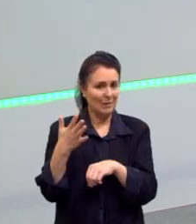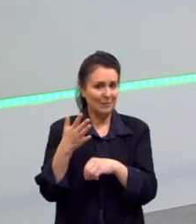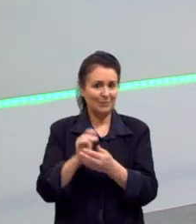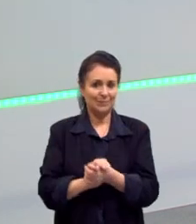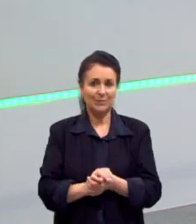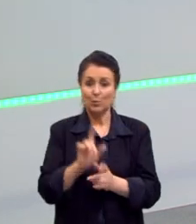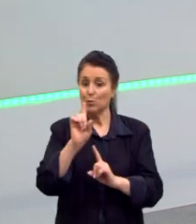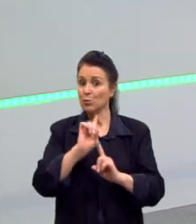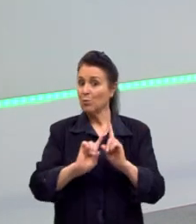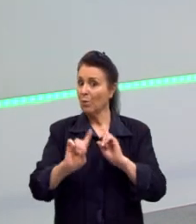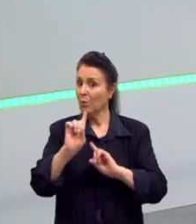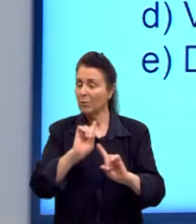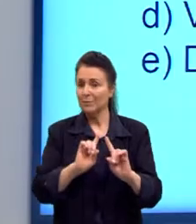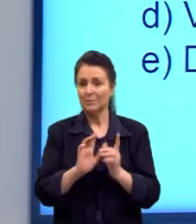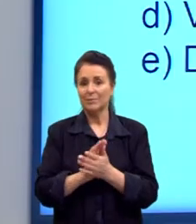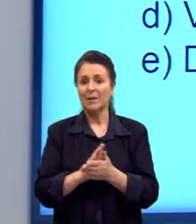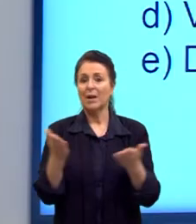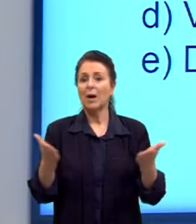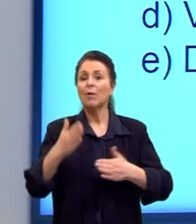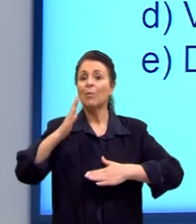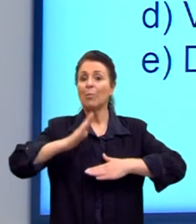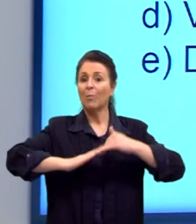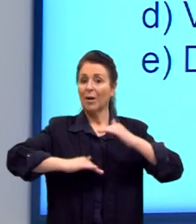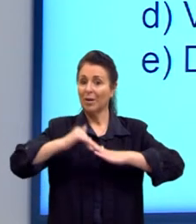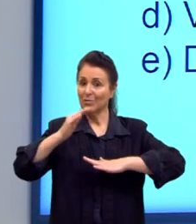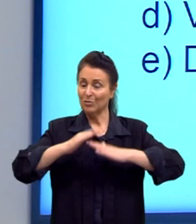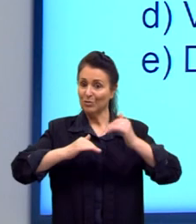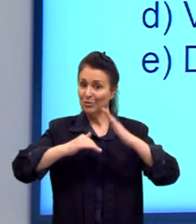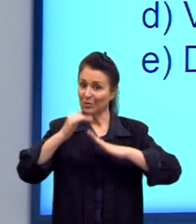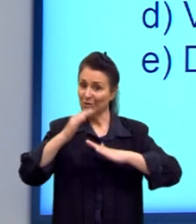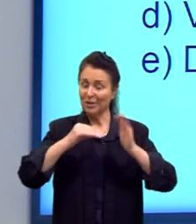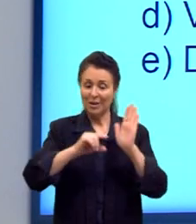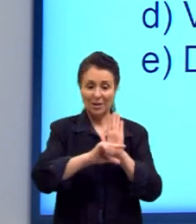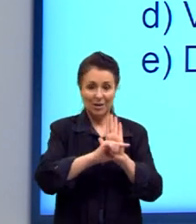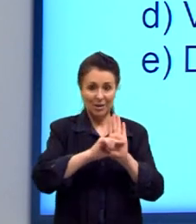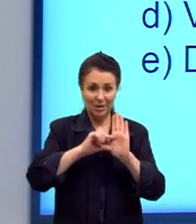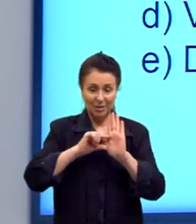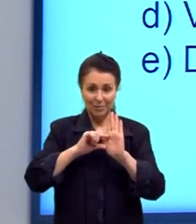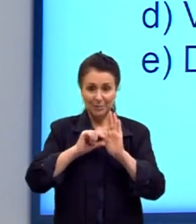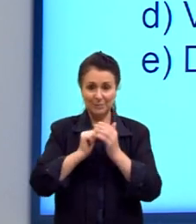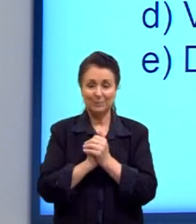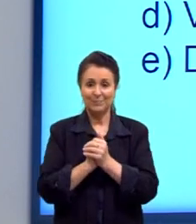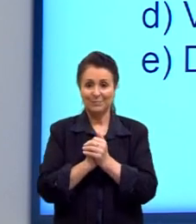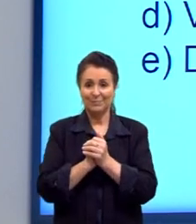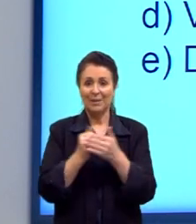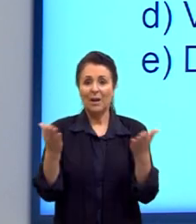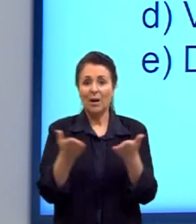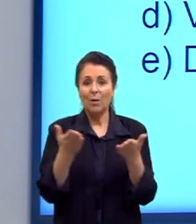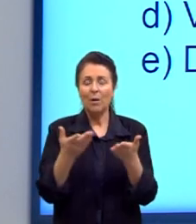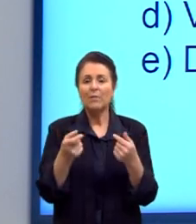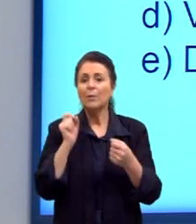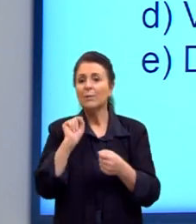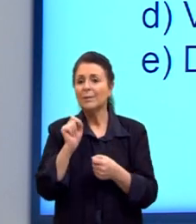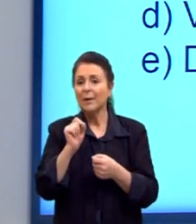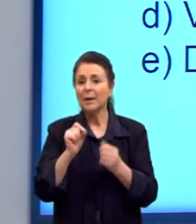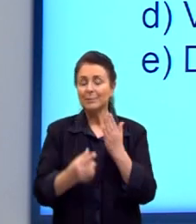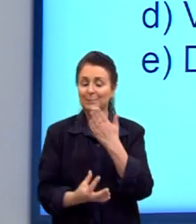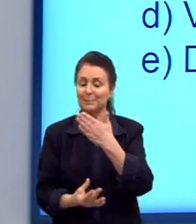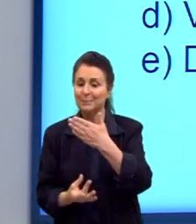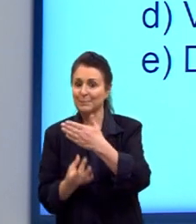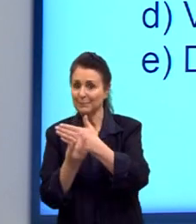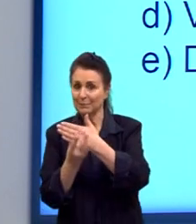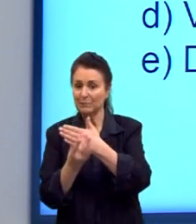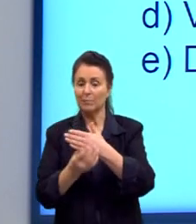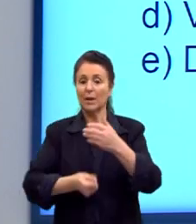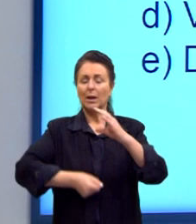Então, vamos praticar essa obra. Vamos praticar um pouquinho sobre o realismo. Das características